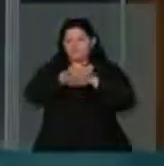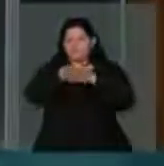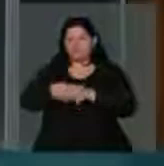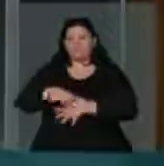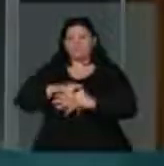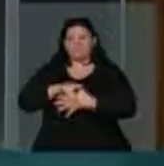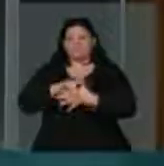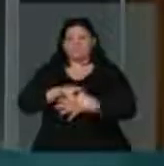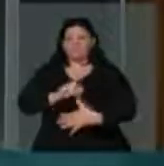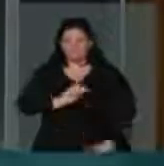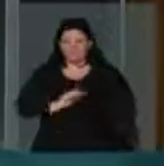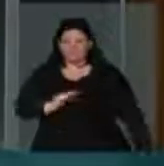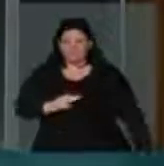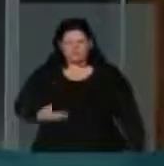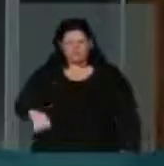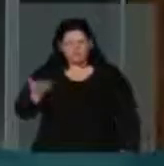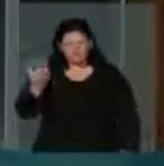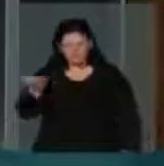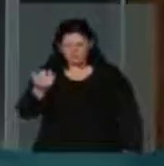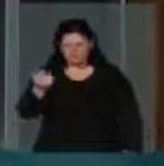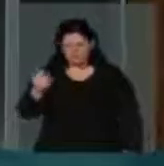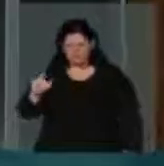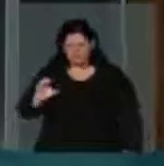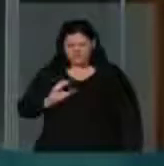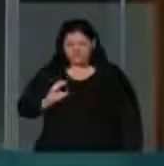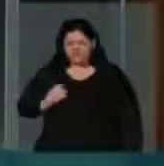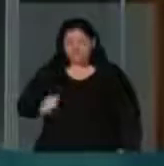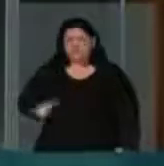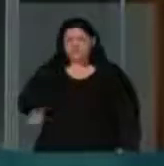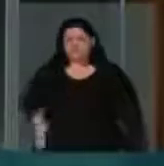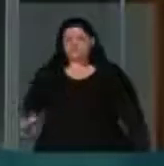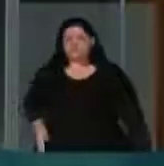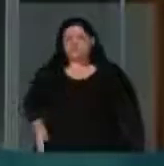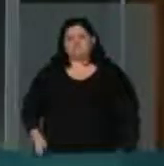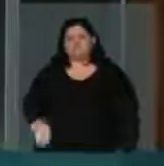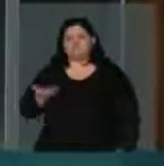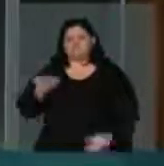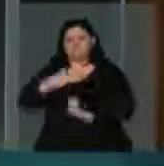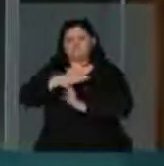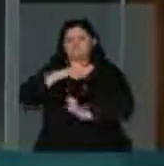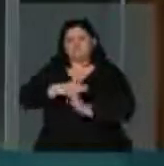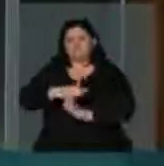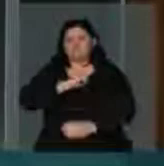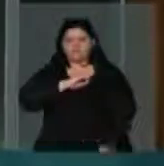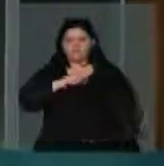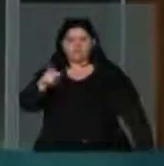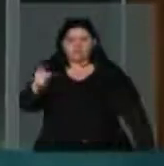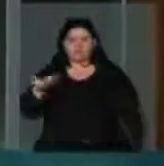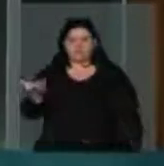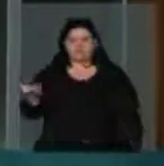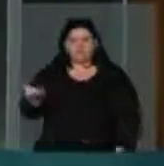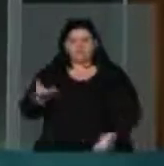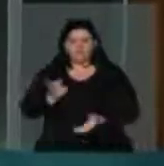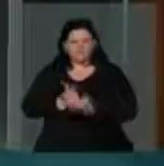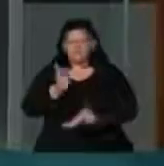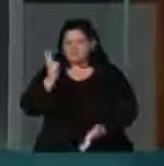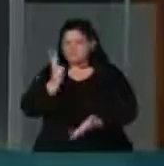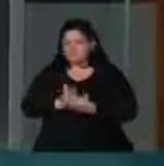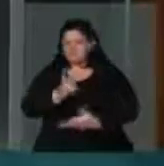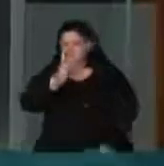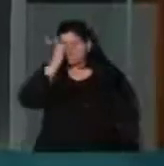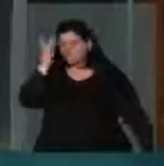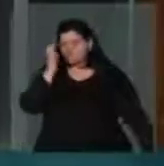lideranças do PT com o recebimento de dinheiro de empreiteiros. Os mesmos empreiteiros que estão sendo denunciados